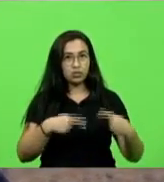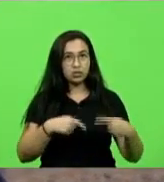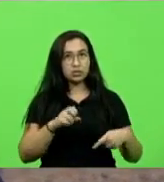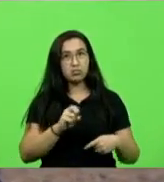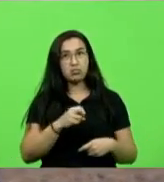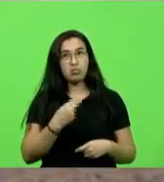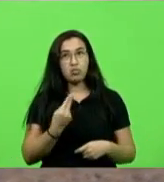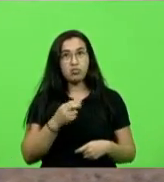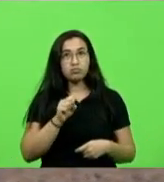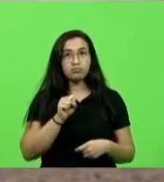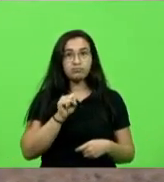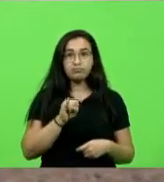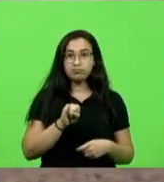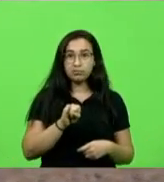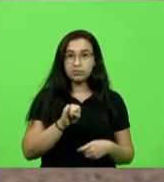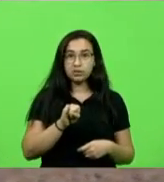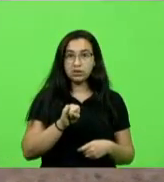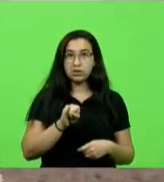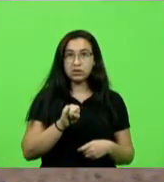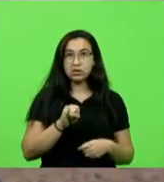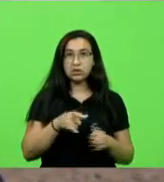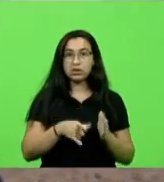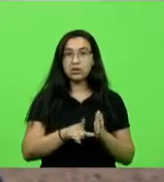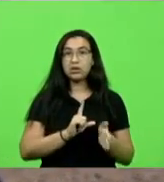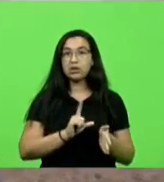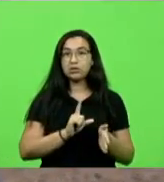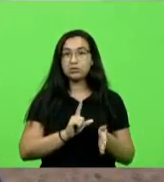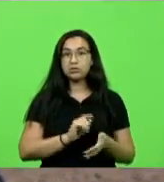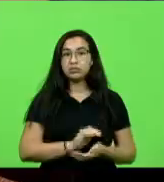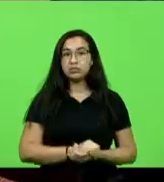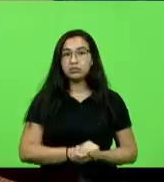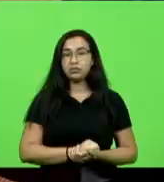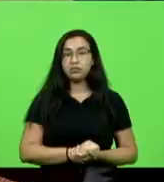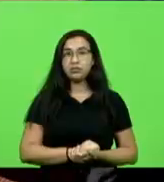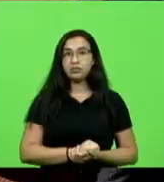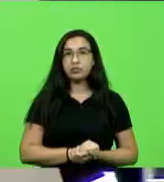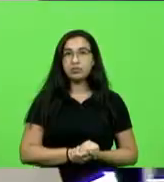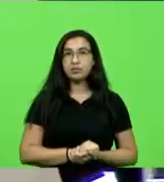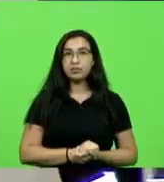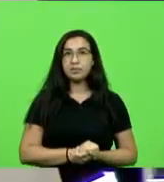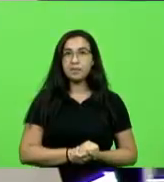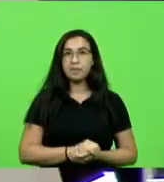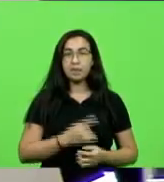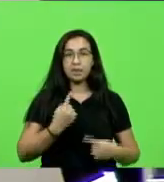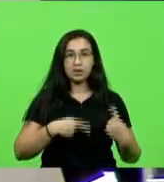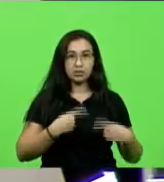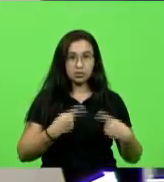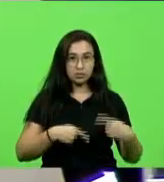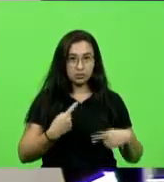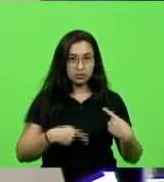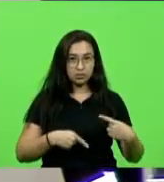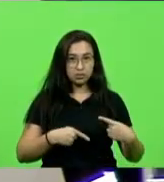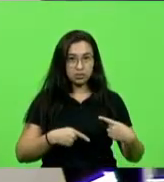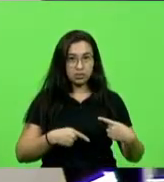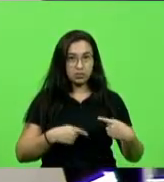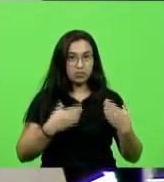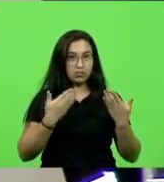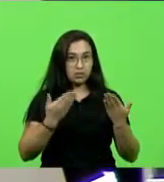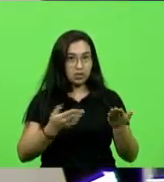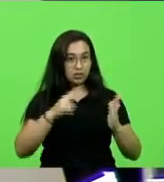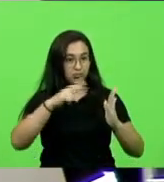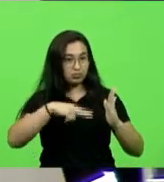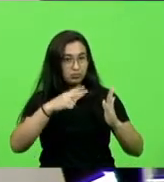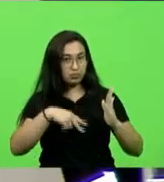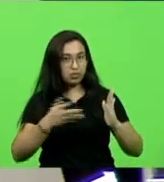se efetivamente haverá um preâmbulo antes da votação. Na verdade, a discussão sobre o enunciado que foi